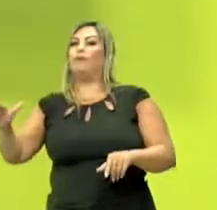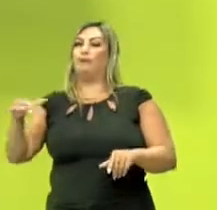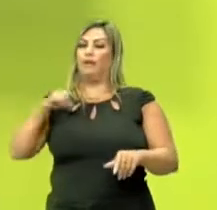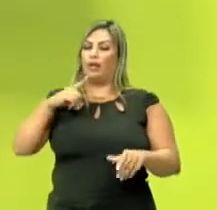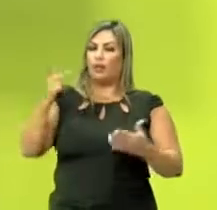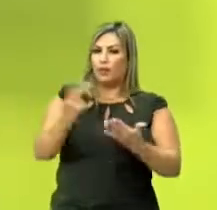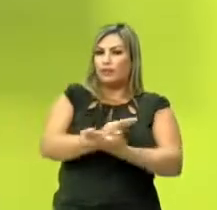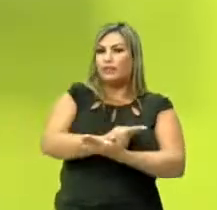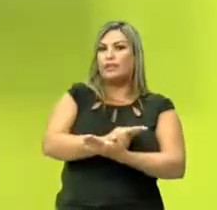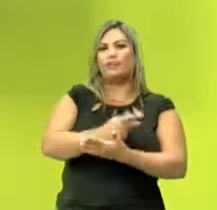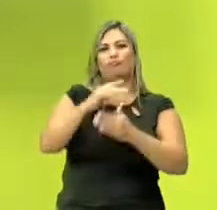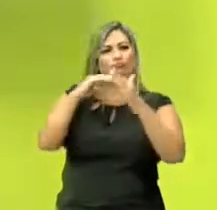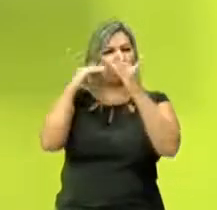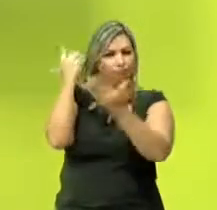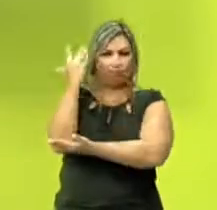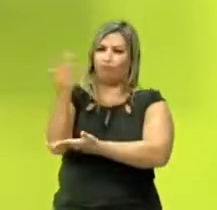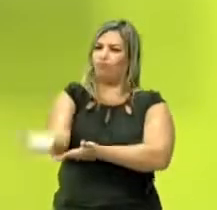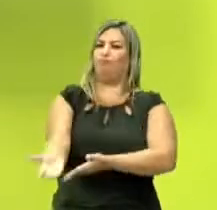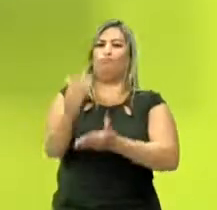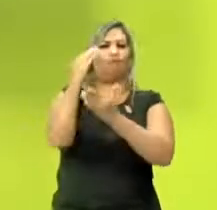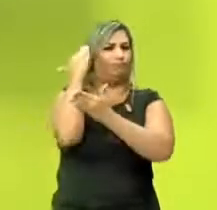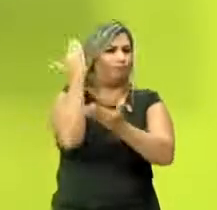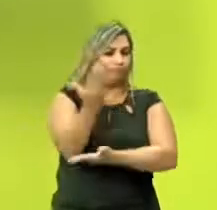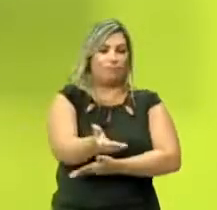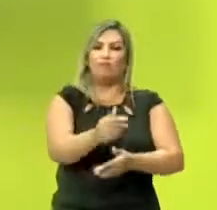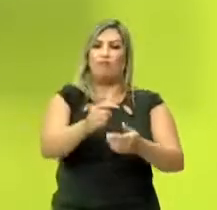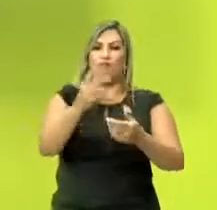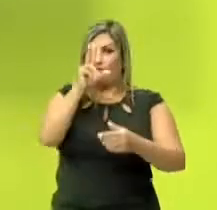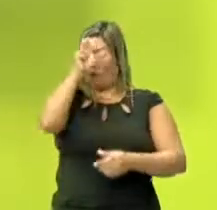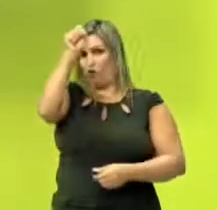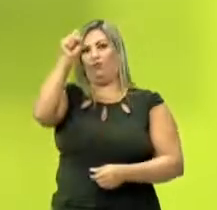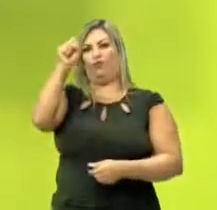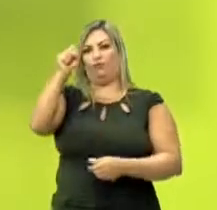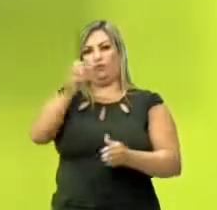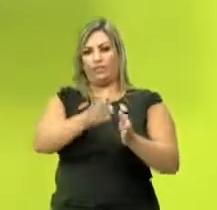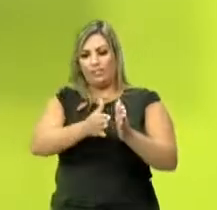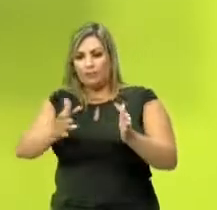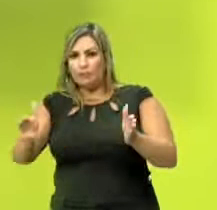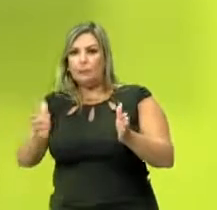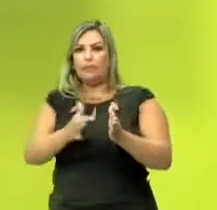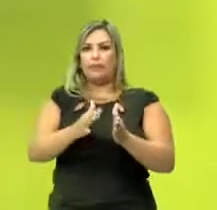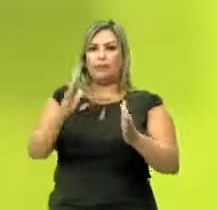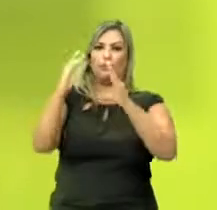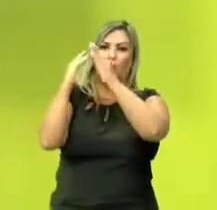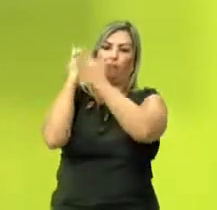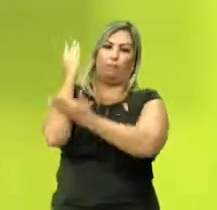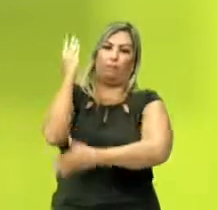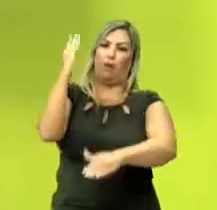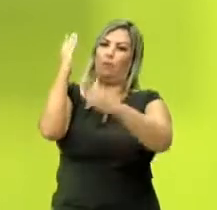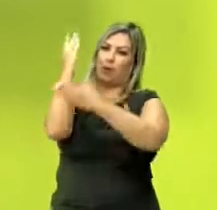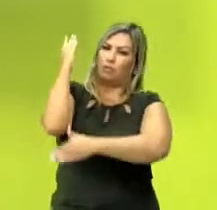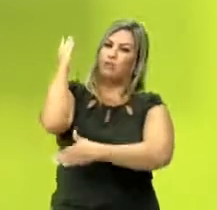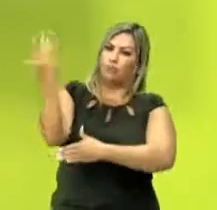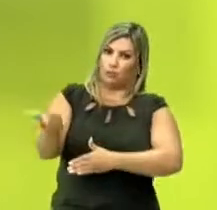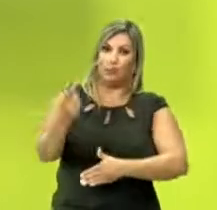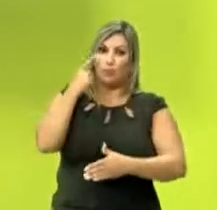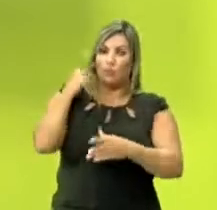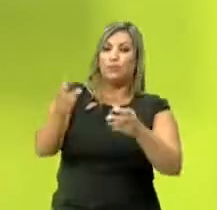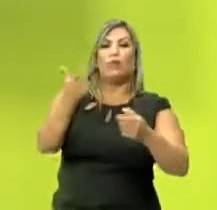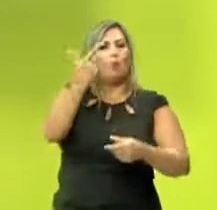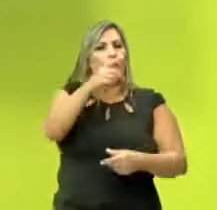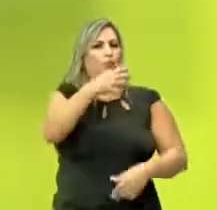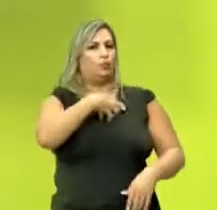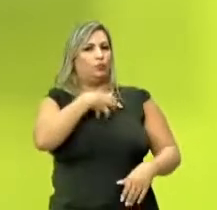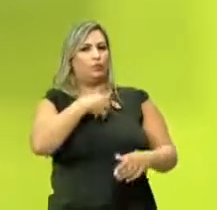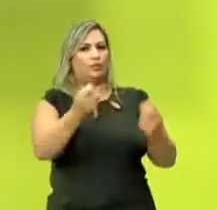por um processo aí de desmatamento muito grande. E aí, nesse período, retiravam o pau-brasil, mas eles foram observando que precisava ter uma